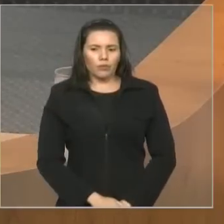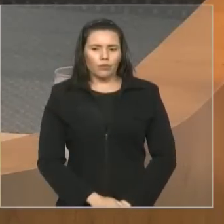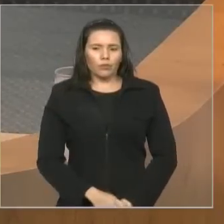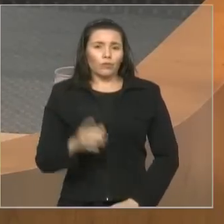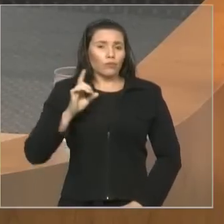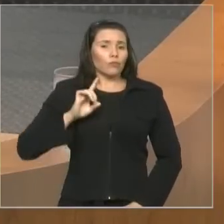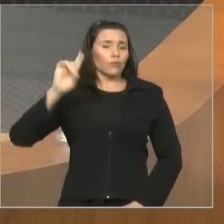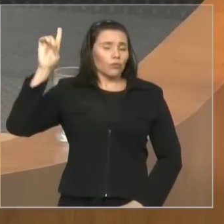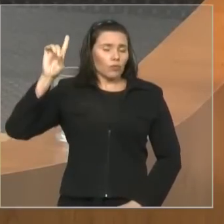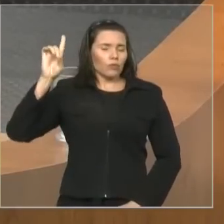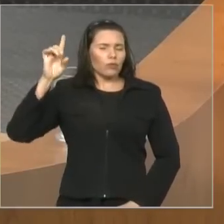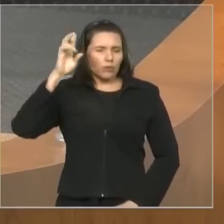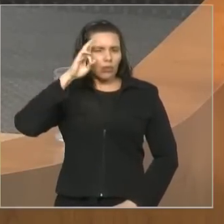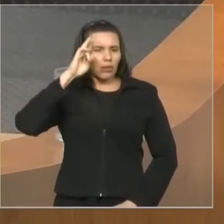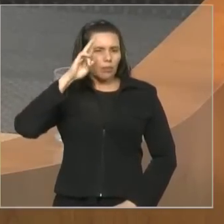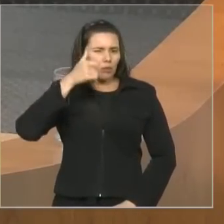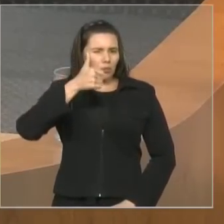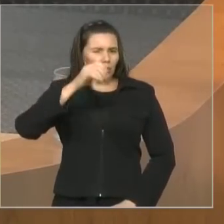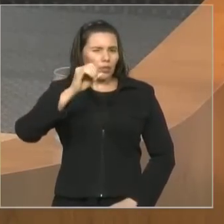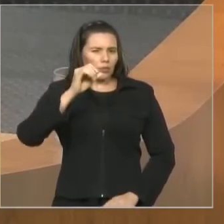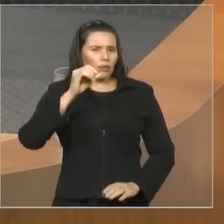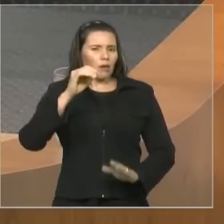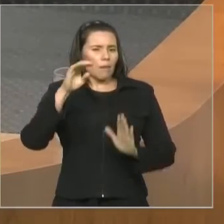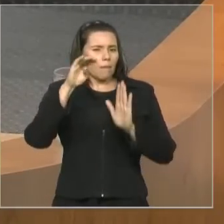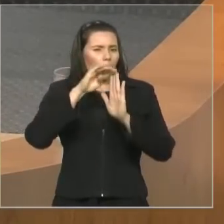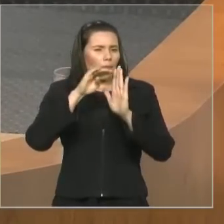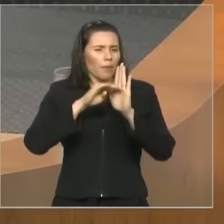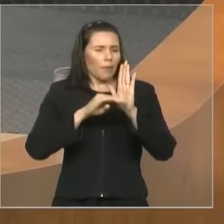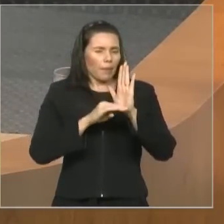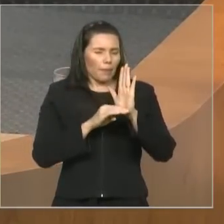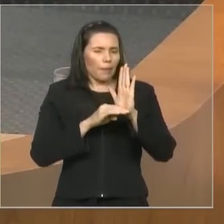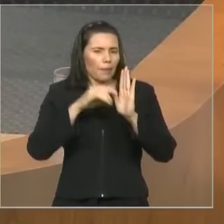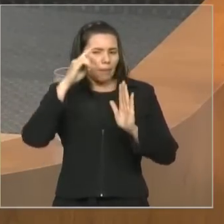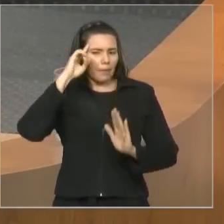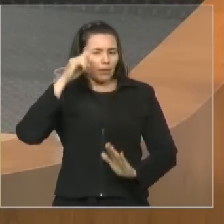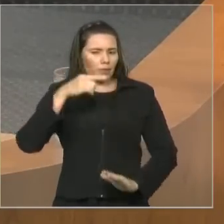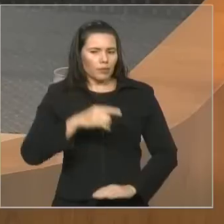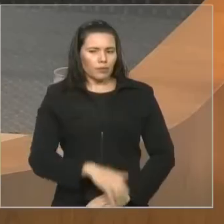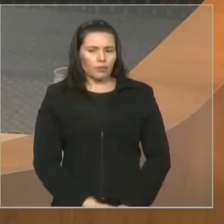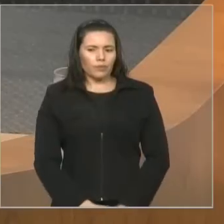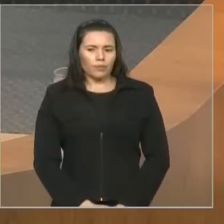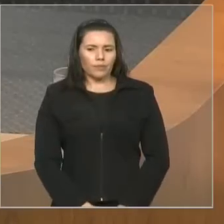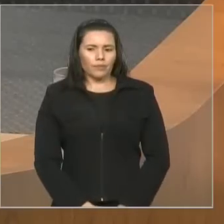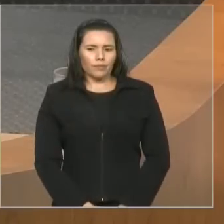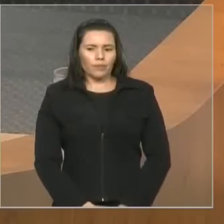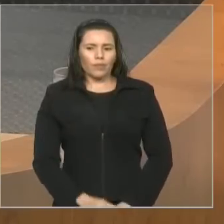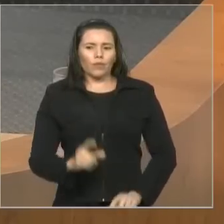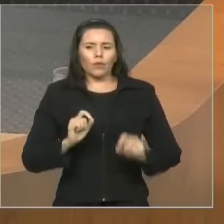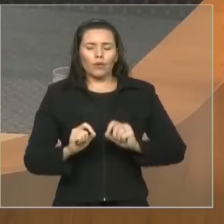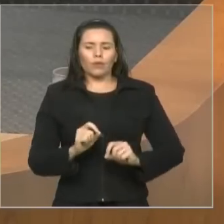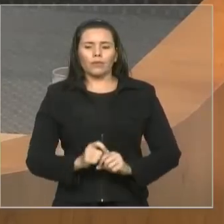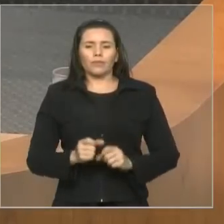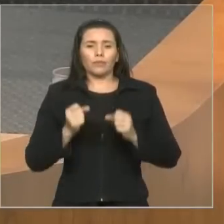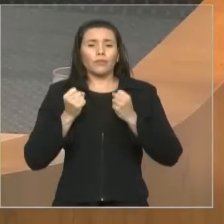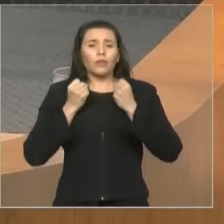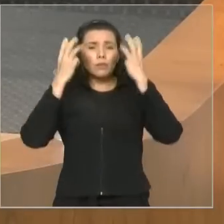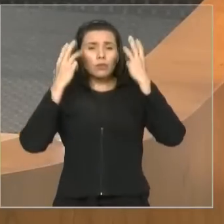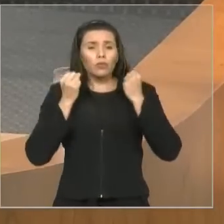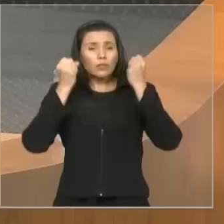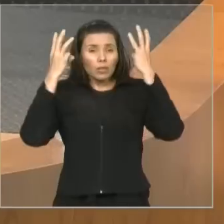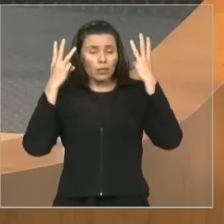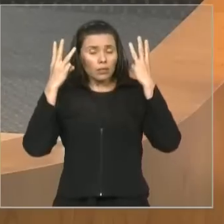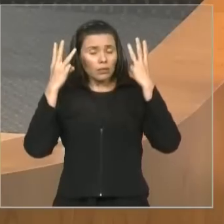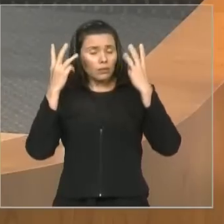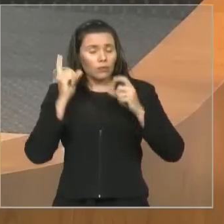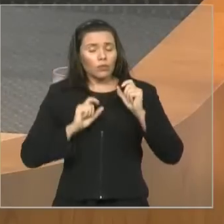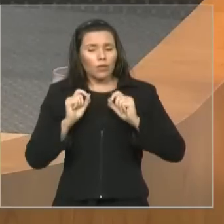de uma Constituinte ou das leis novas. Sabe por quê? Moisés, se vendo com dificuldade